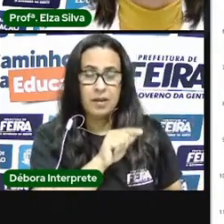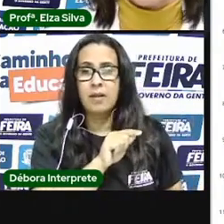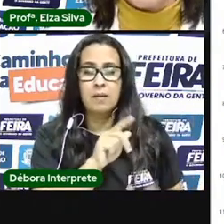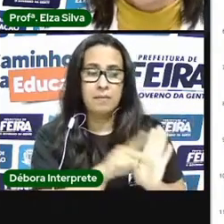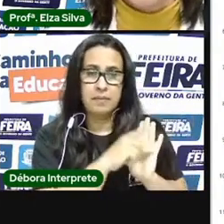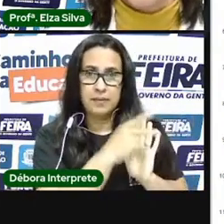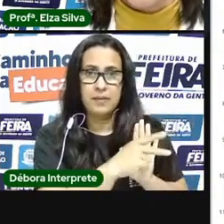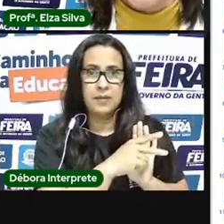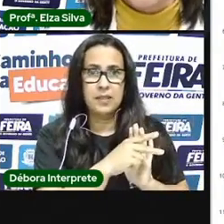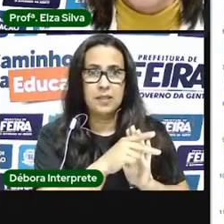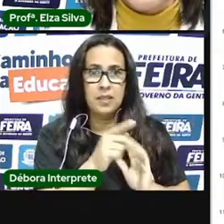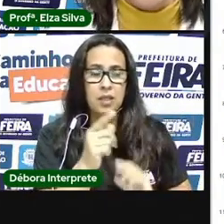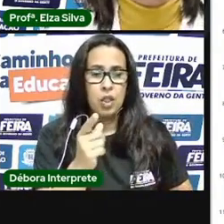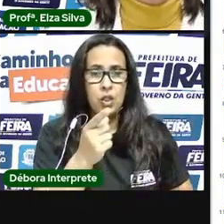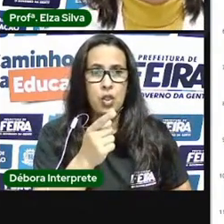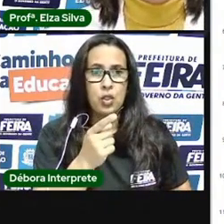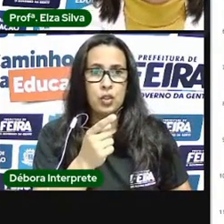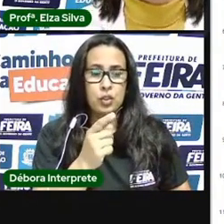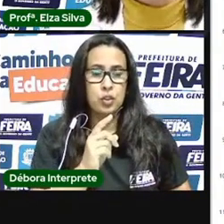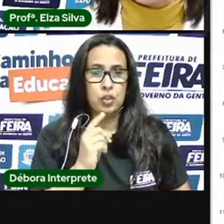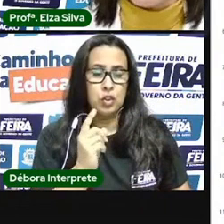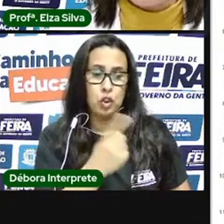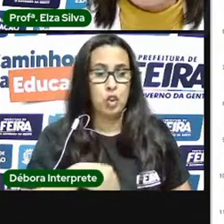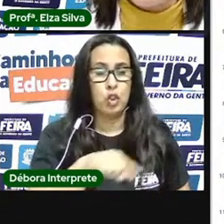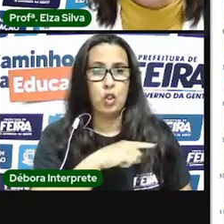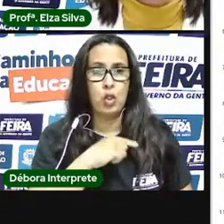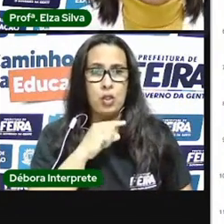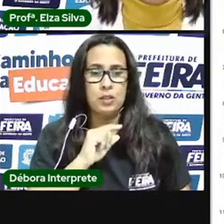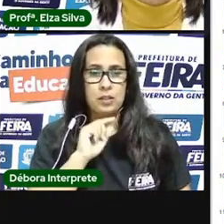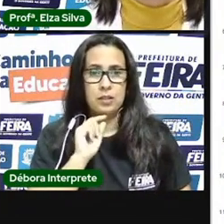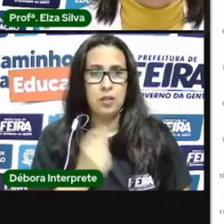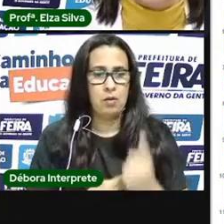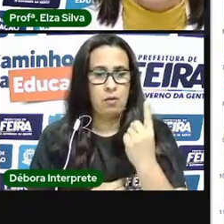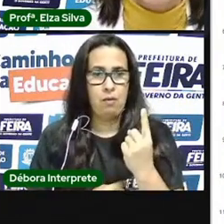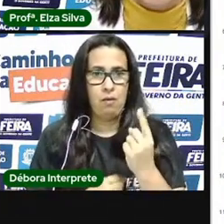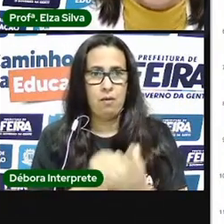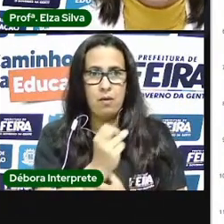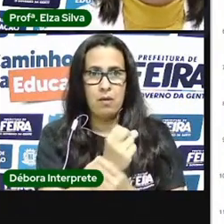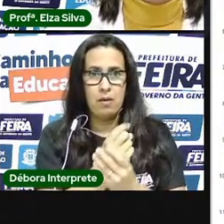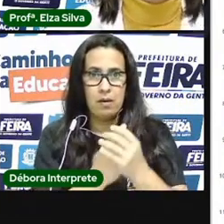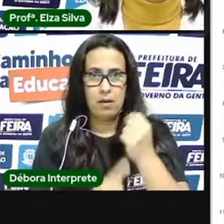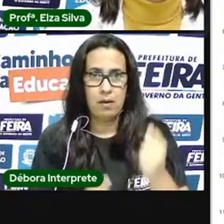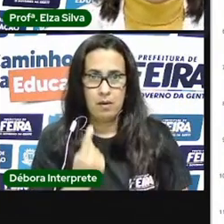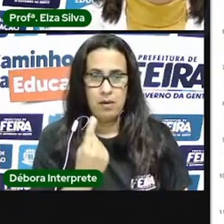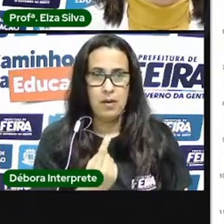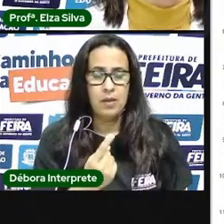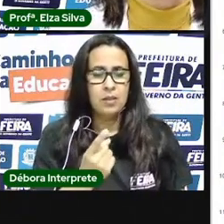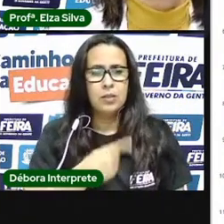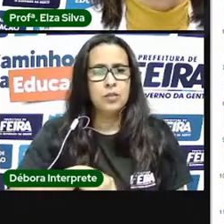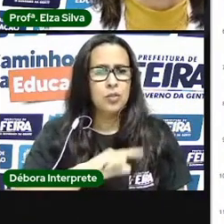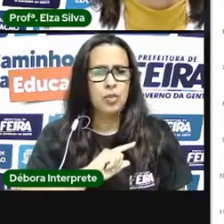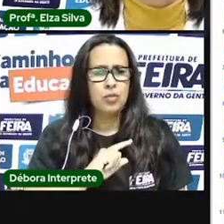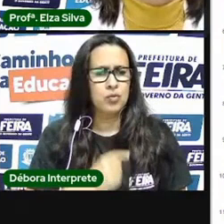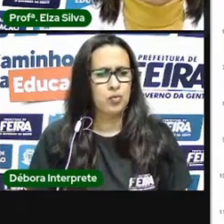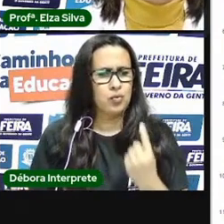Vamos lá, caros estudantes? Então a canção diz assim. Somos um só. E de repente tudo mudou.